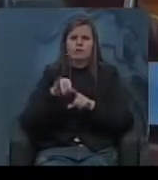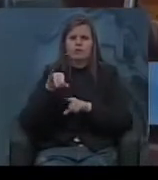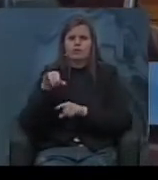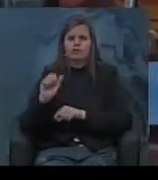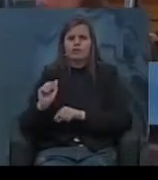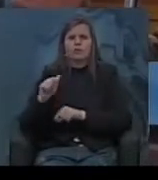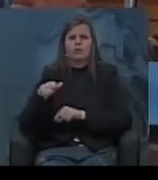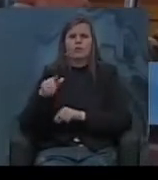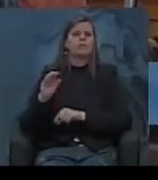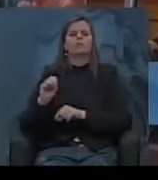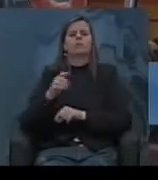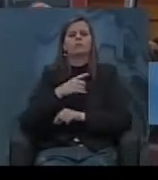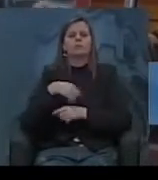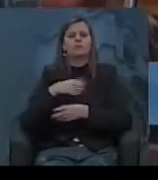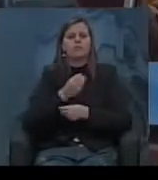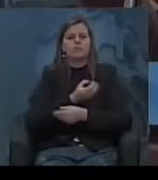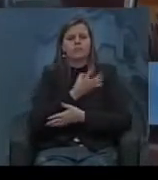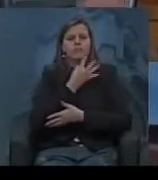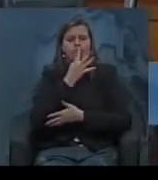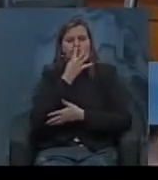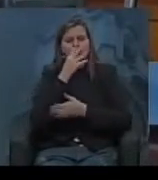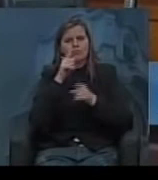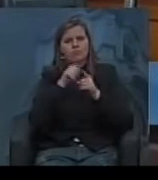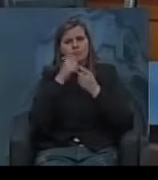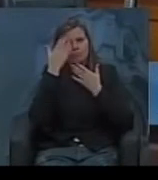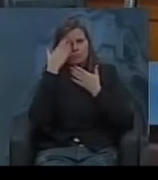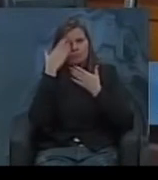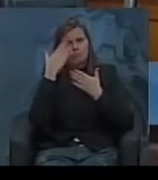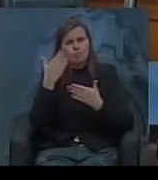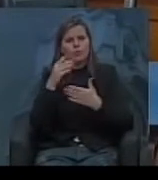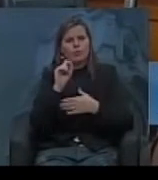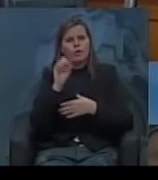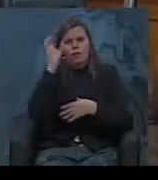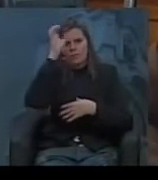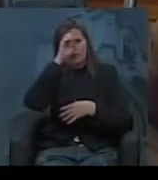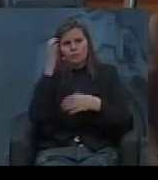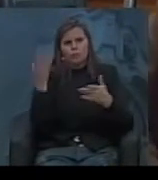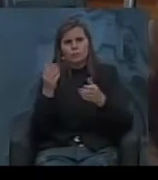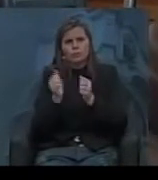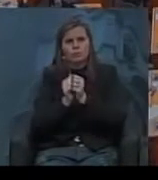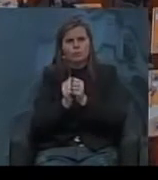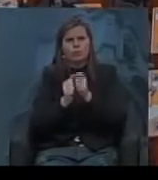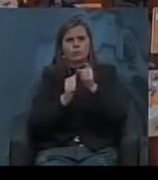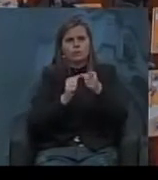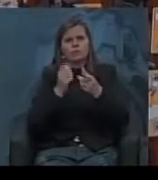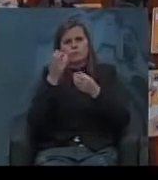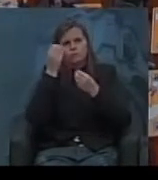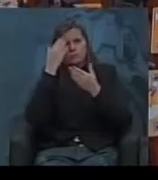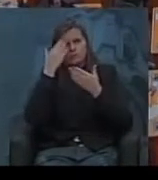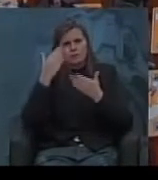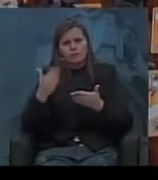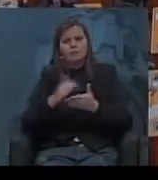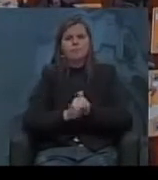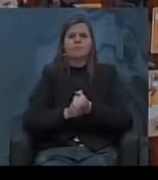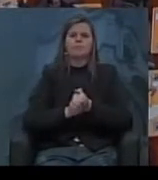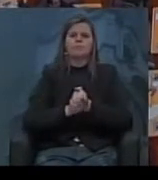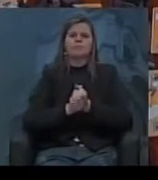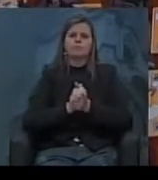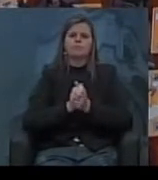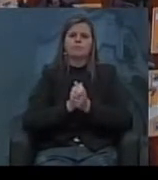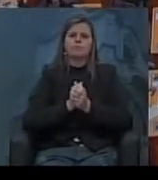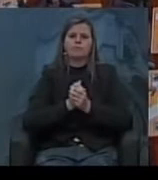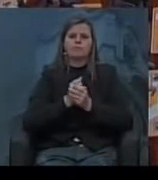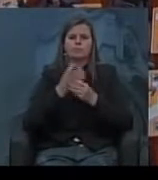ficamos encantados e agradecemos o que aprendemos com o senhor hoje muito obrigado obrigado muito obrigado